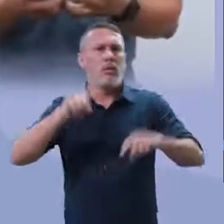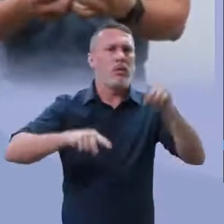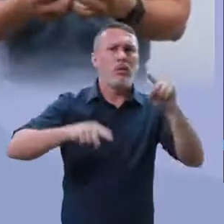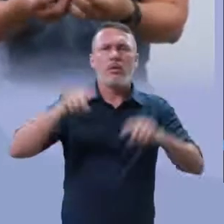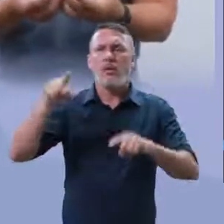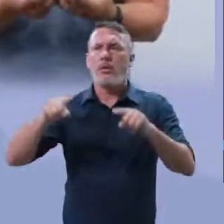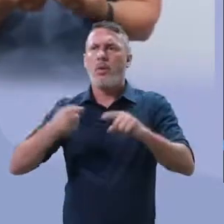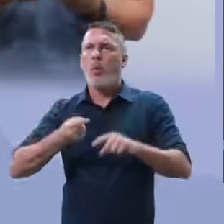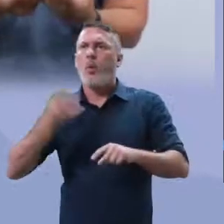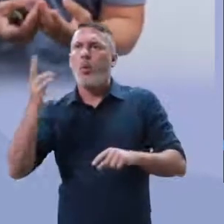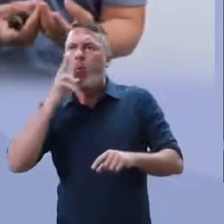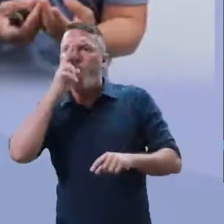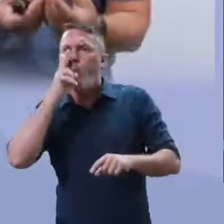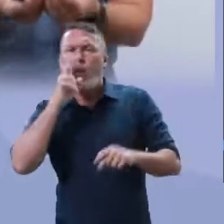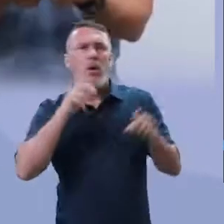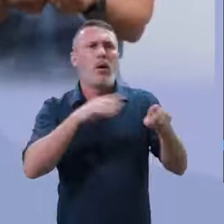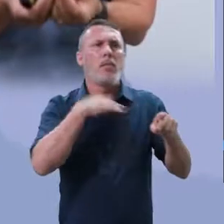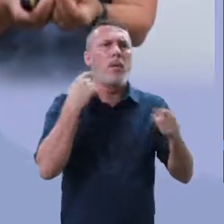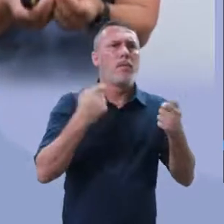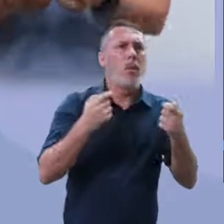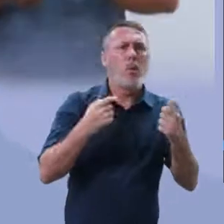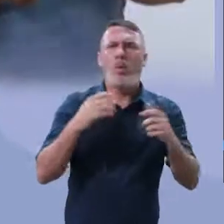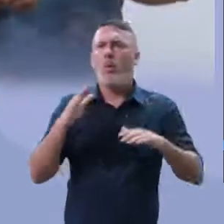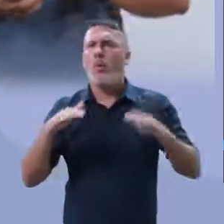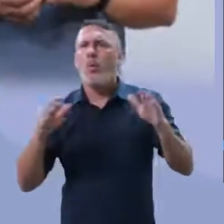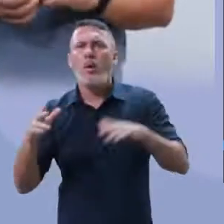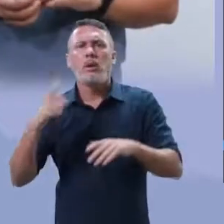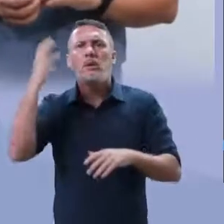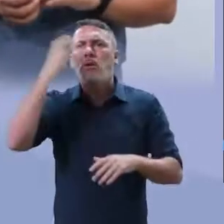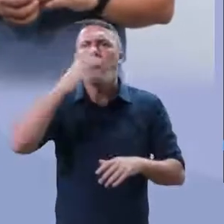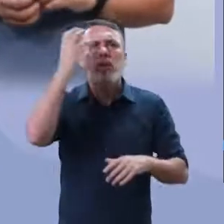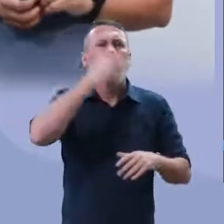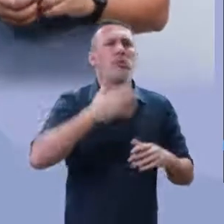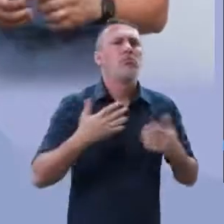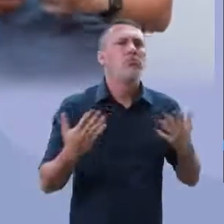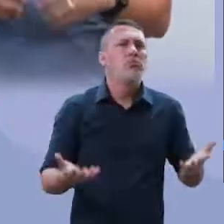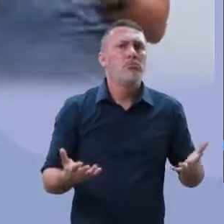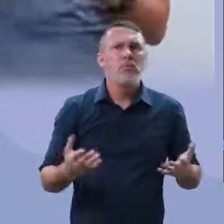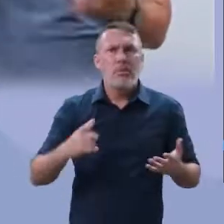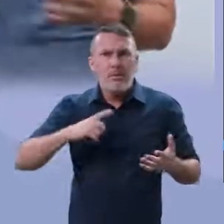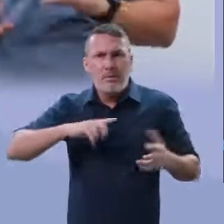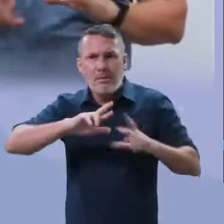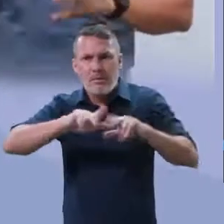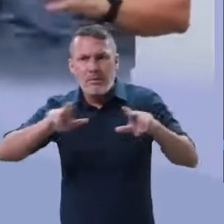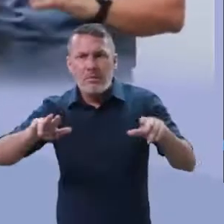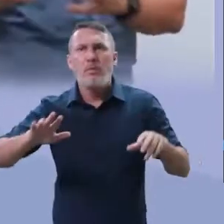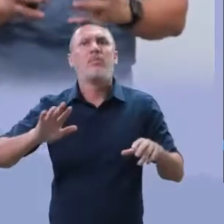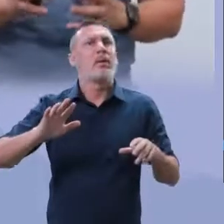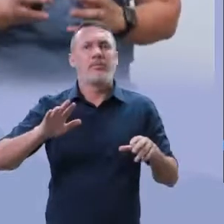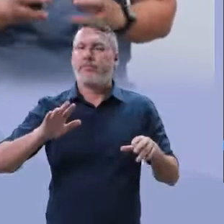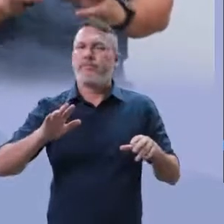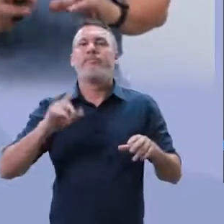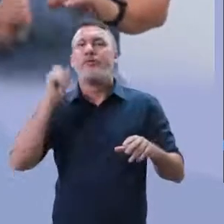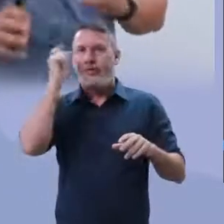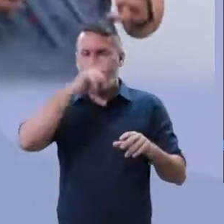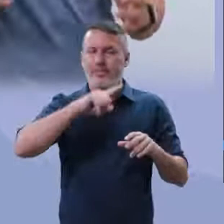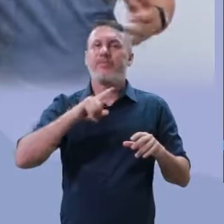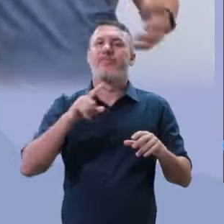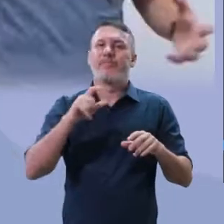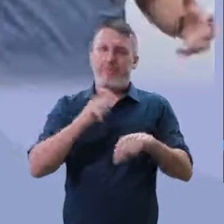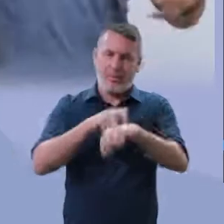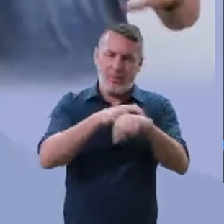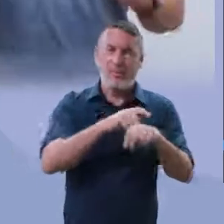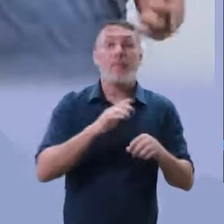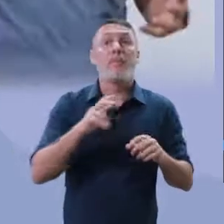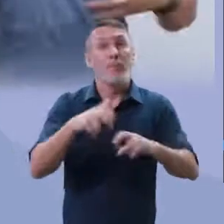um canal realmente coerente? Certo, infelizmente, não existiu. Existiu, obviamente, em alguns lugares, mas